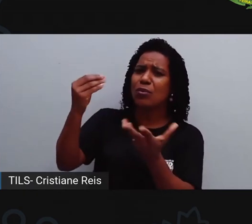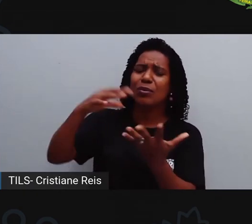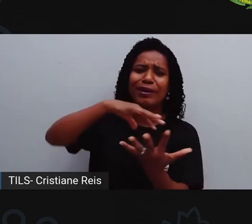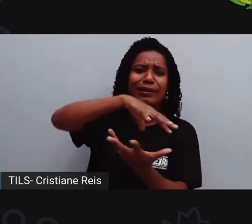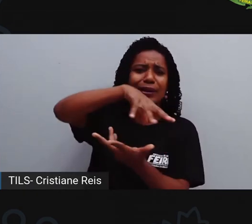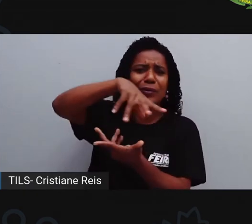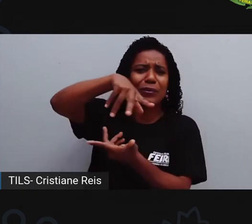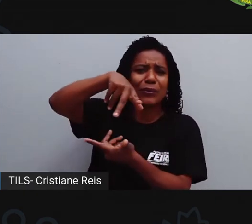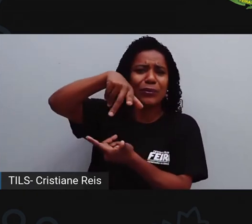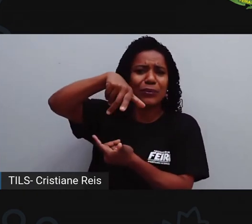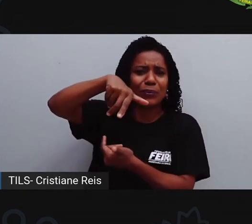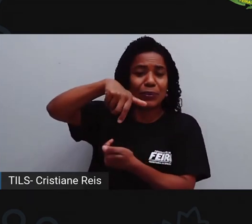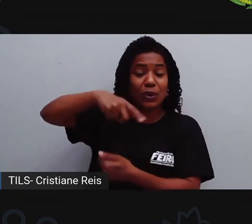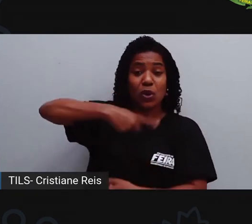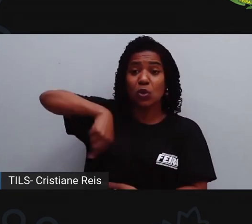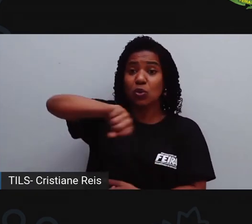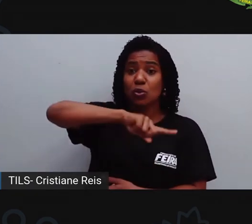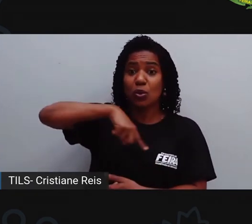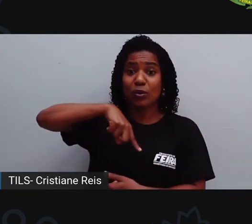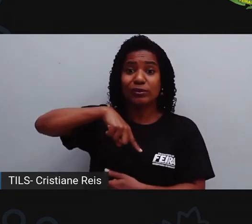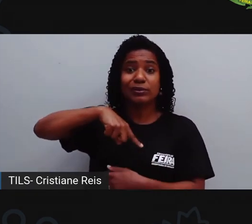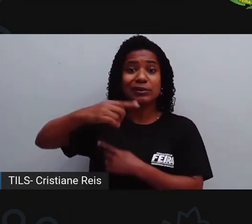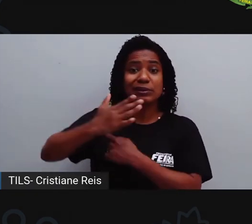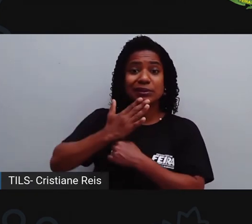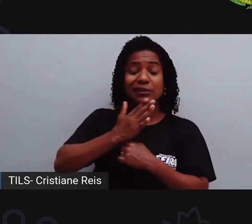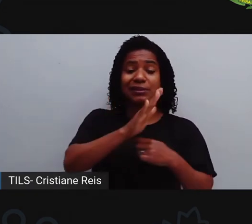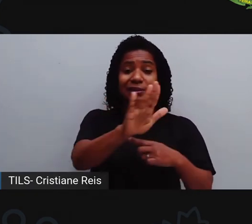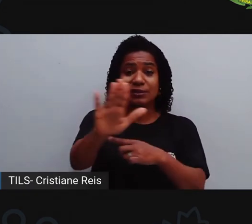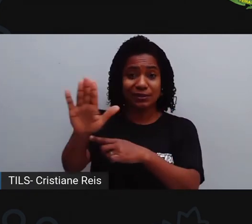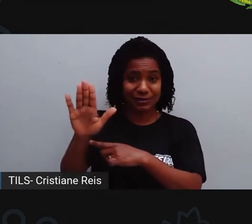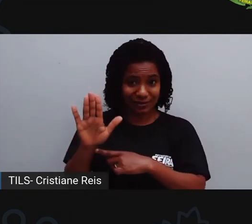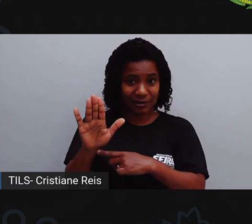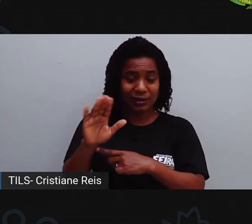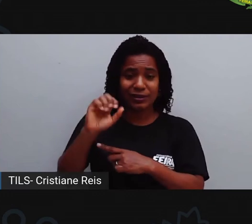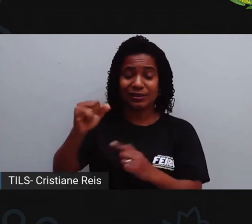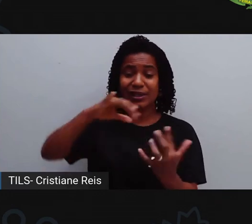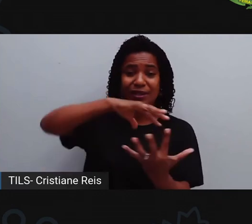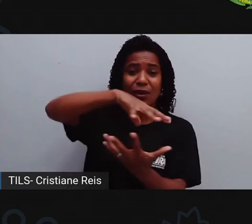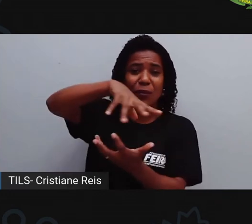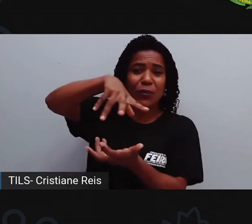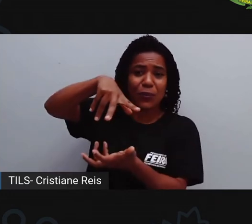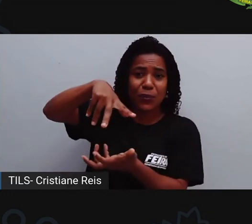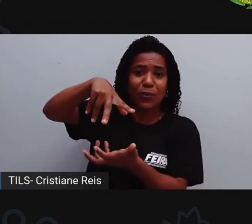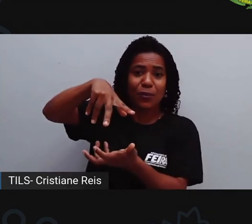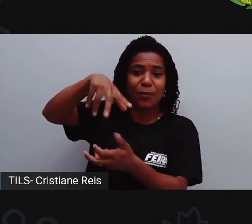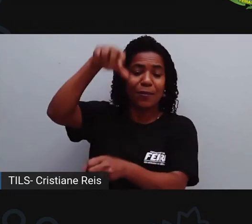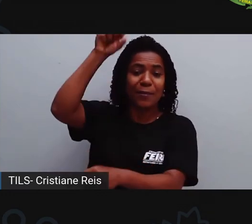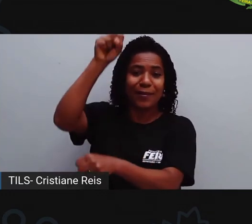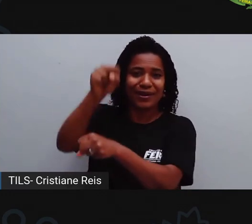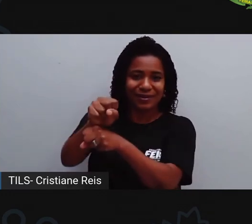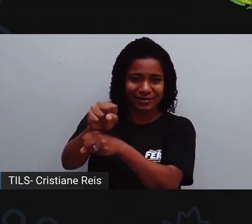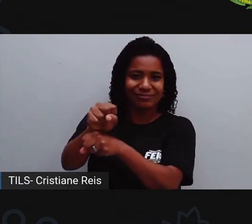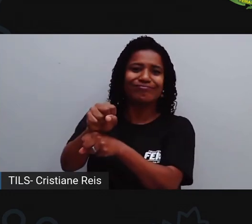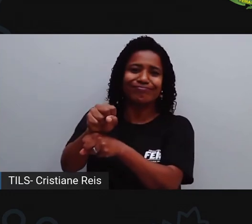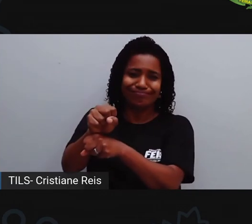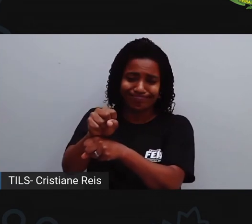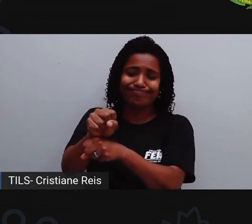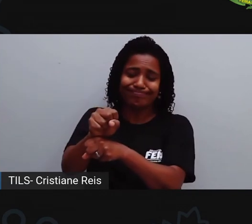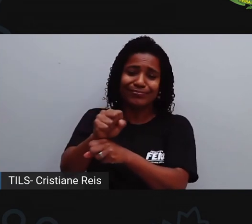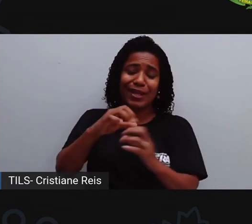parasse de girar de repente? Tudo que se encontra na superfície terrestre seria arrancado